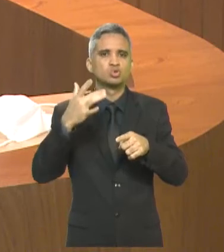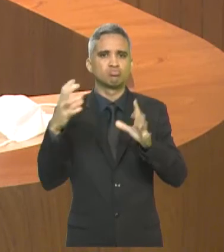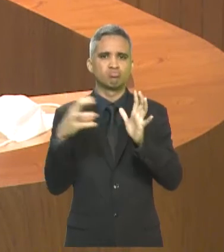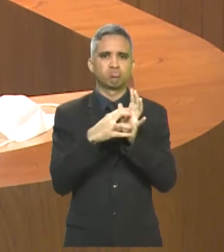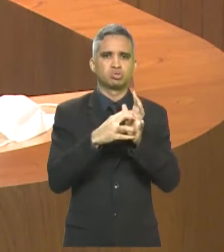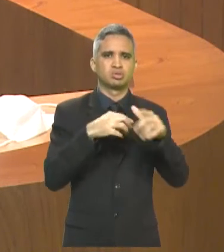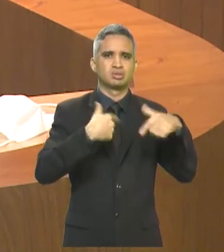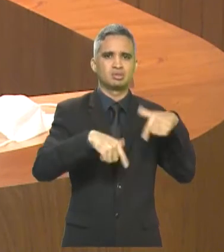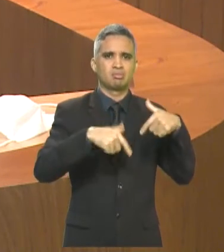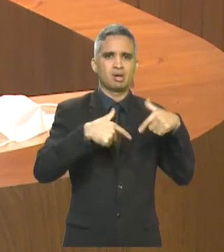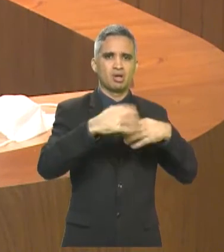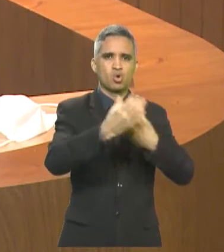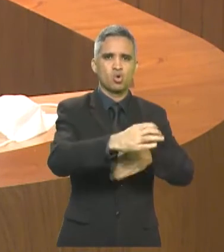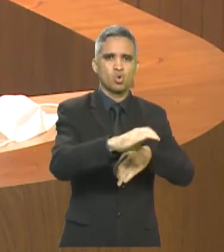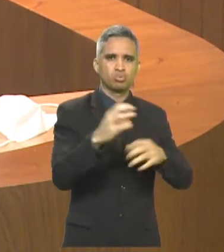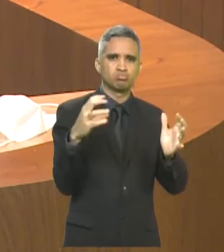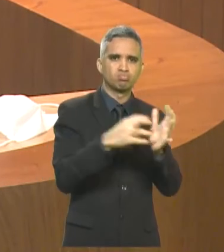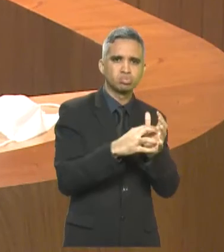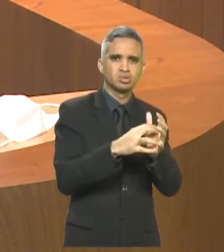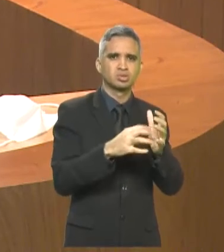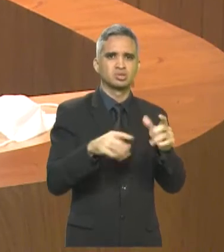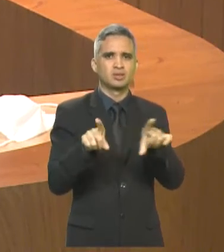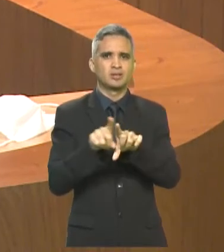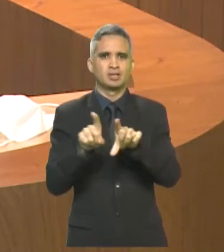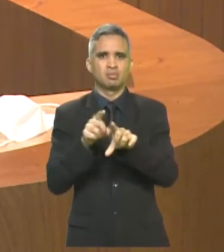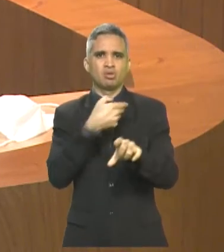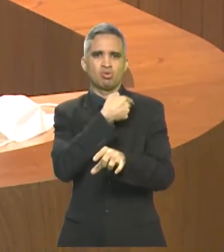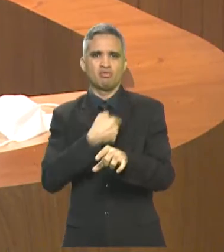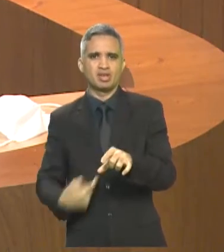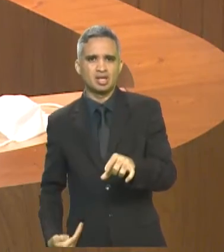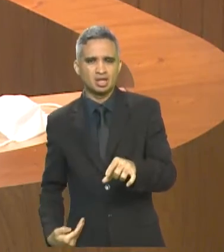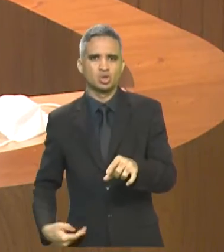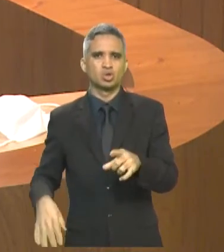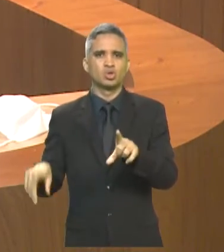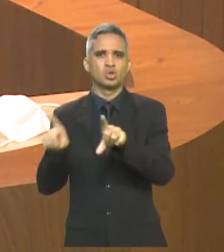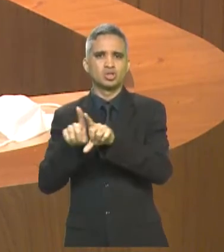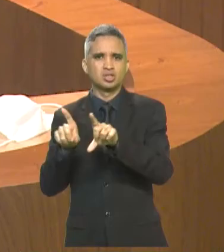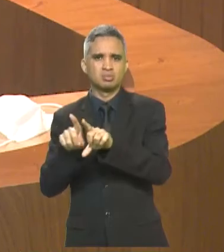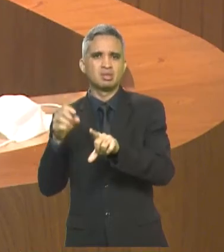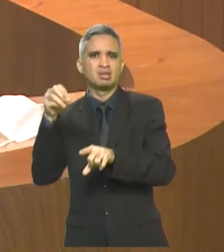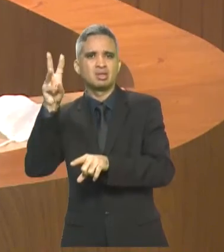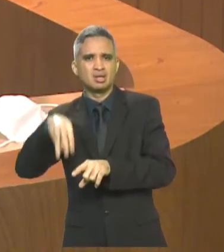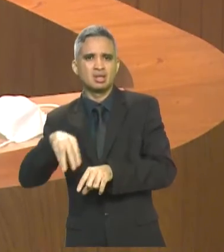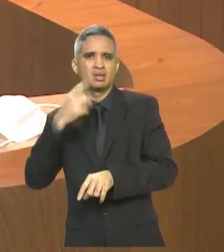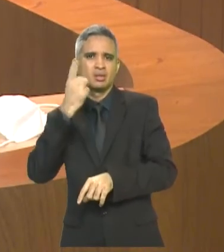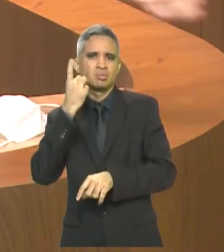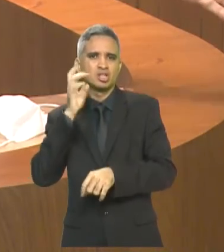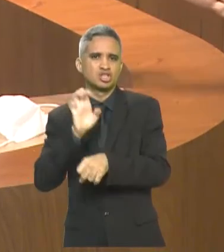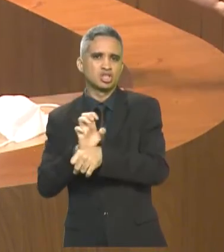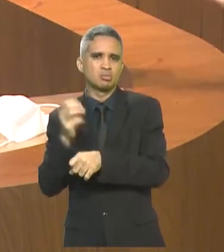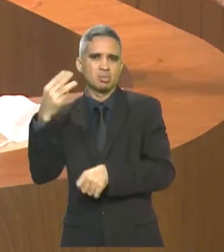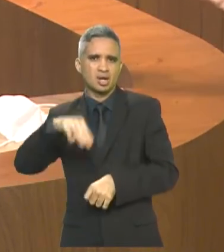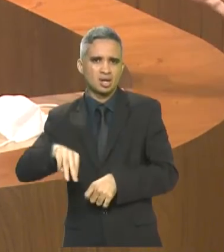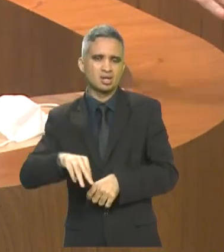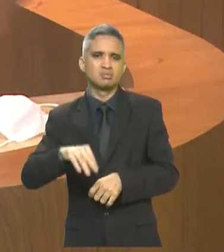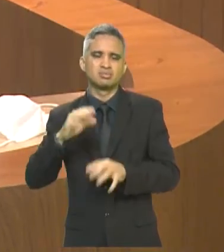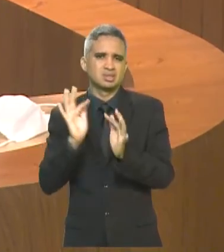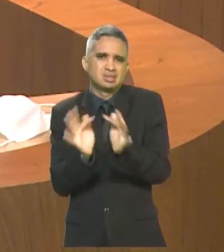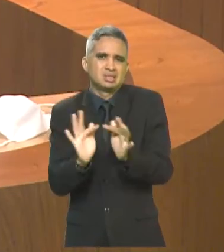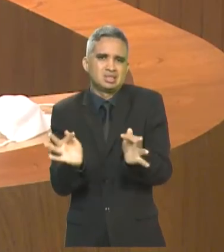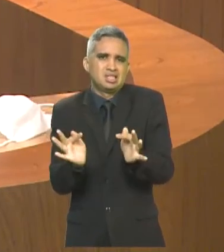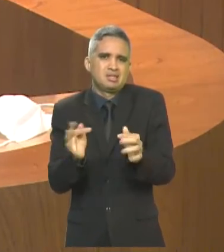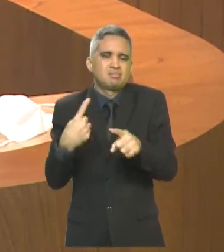seguranças na sua porta, para quem tem o seu dinheiro, para quem é deputado estadual, nós não sentimos no bolso,